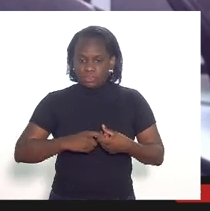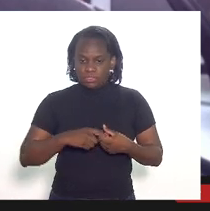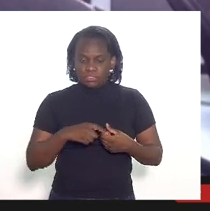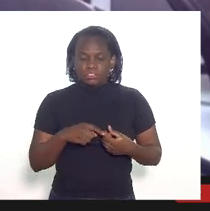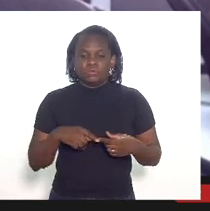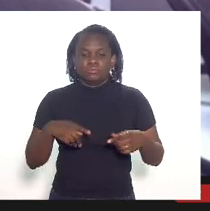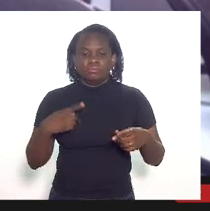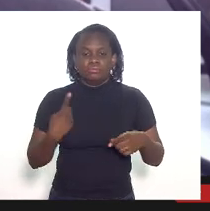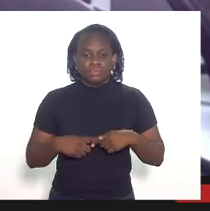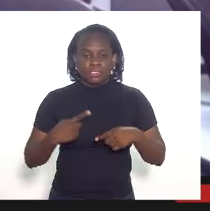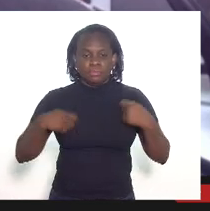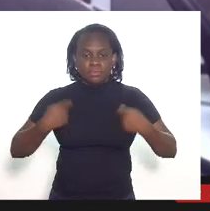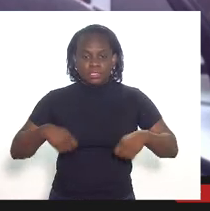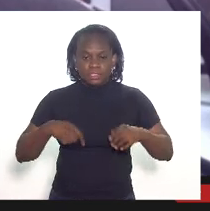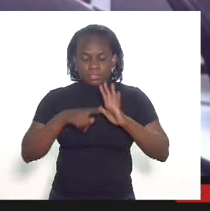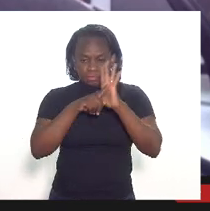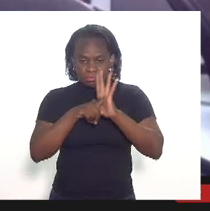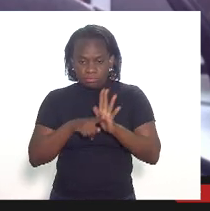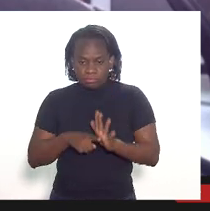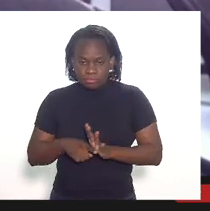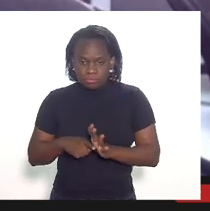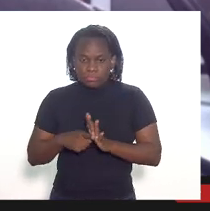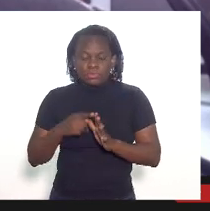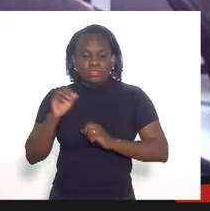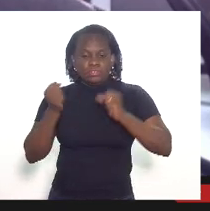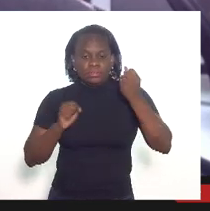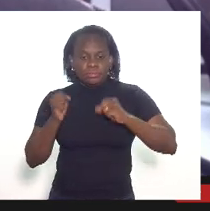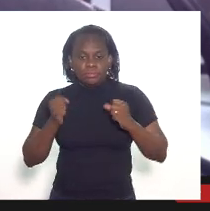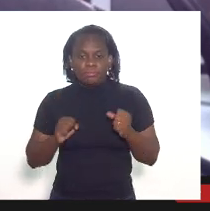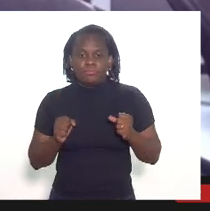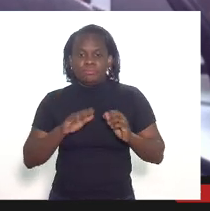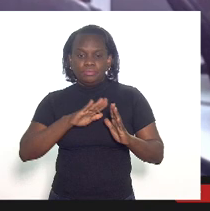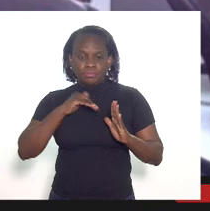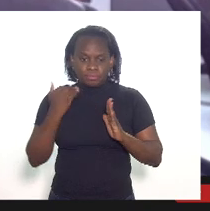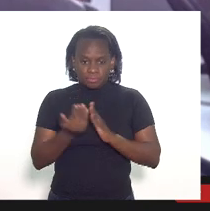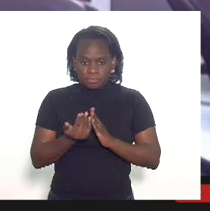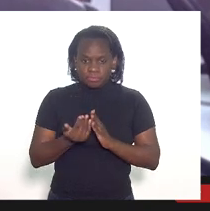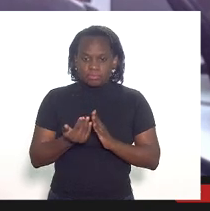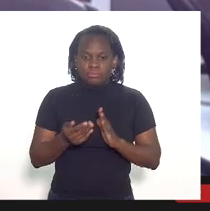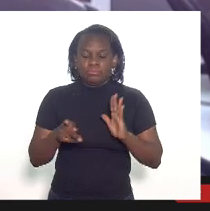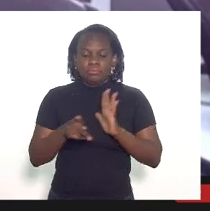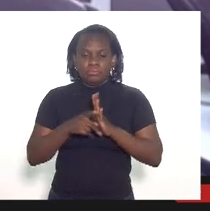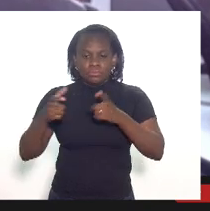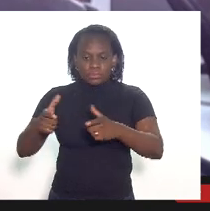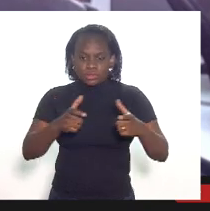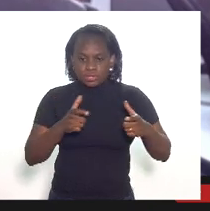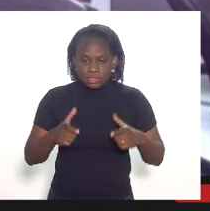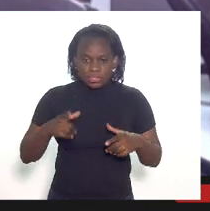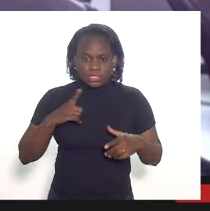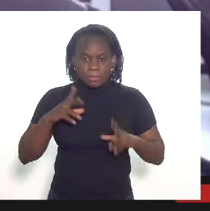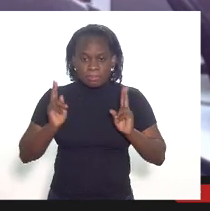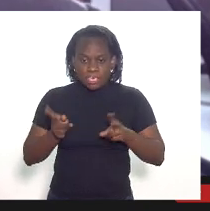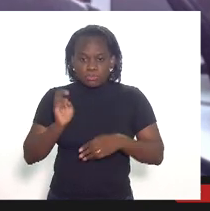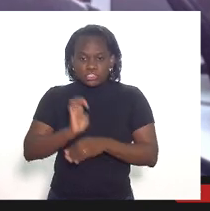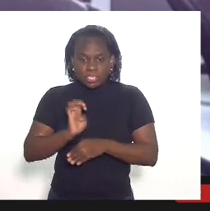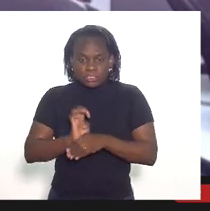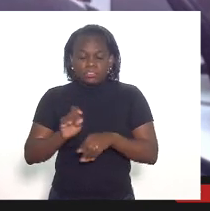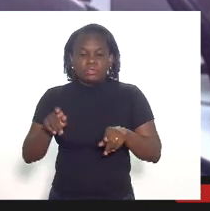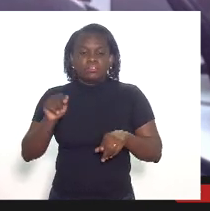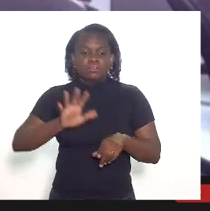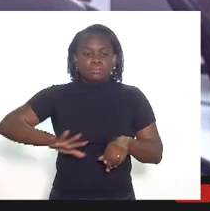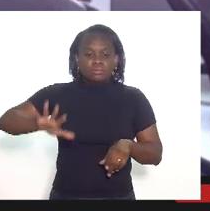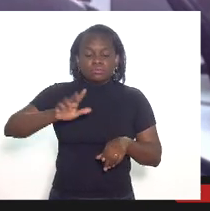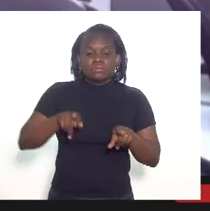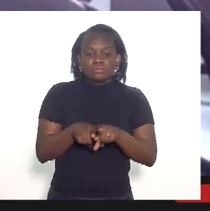que devem ser rateados pela produção total nos campos localizados no mesmo estado e pelo